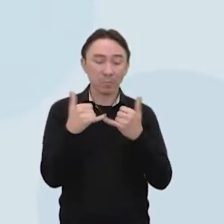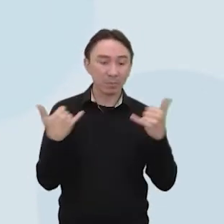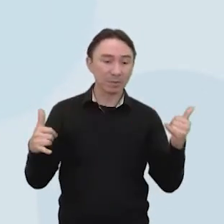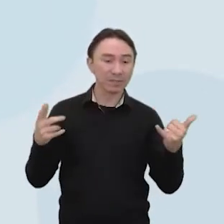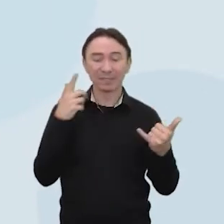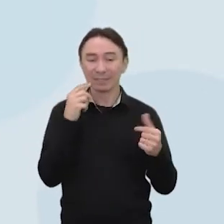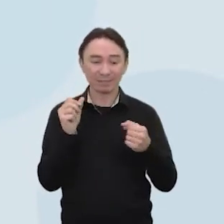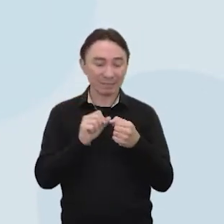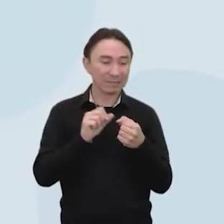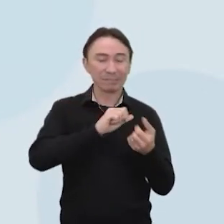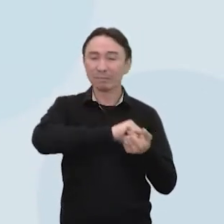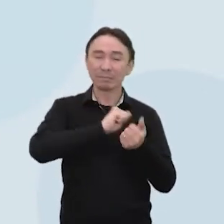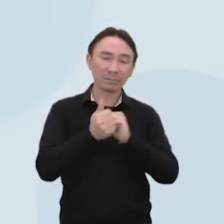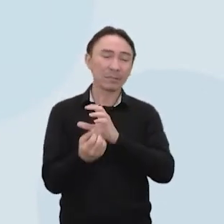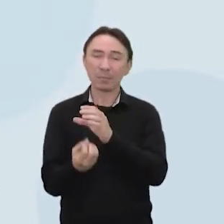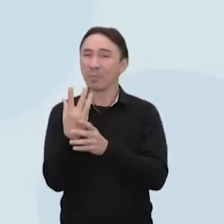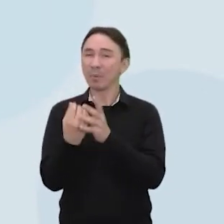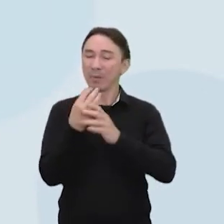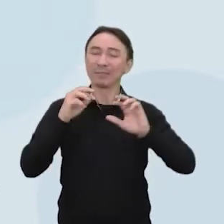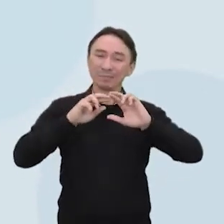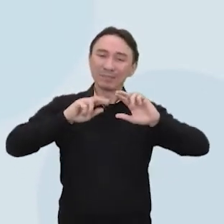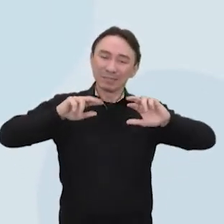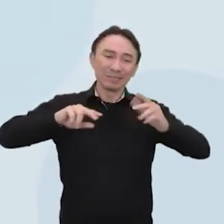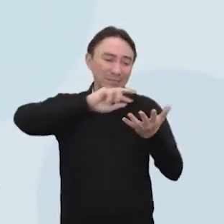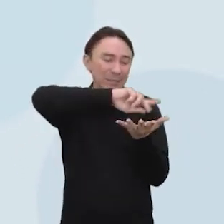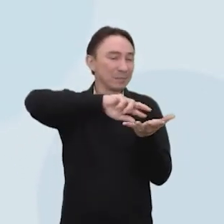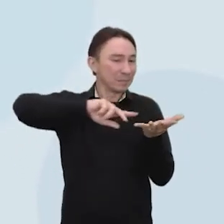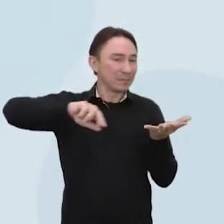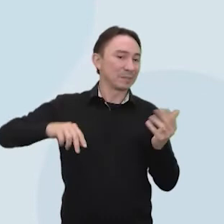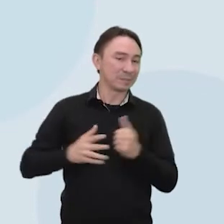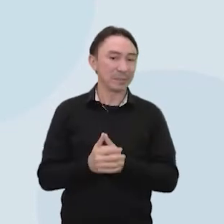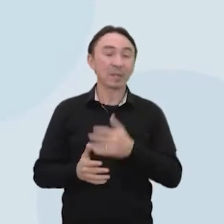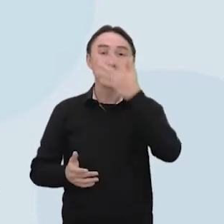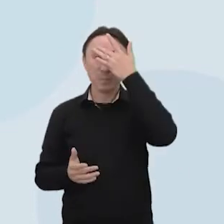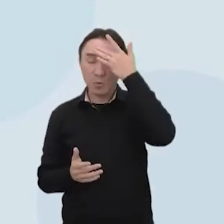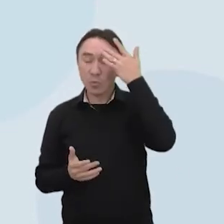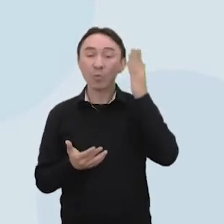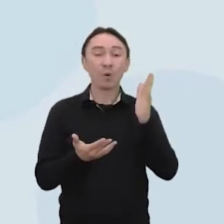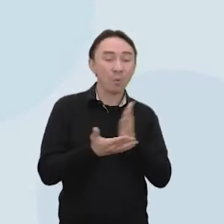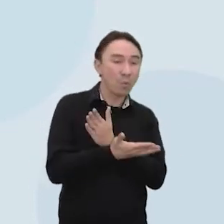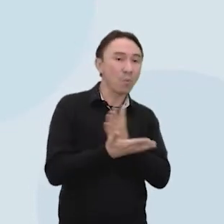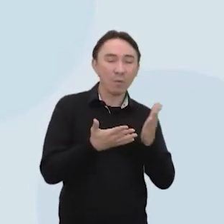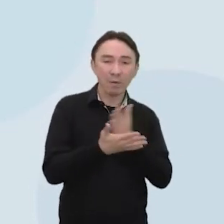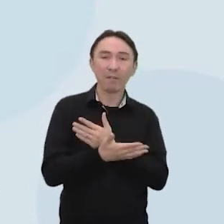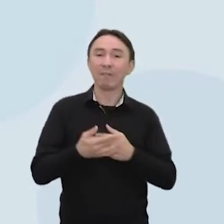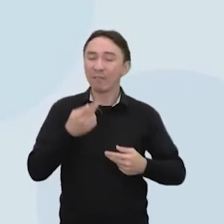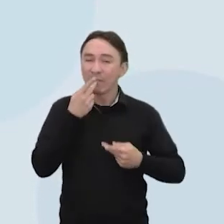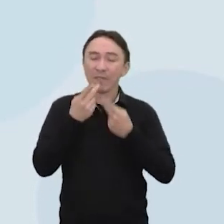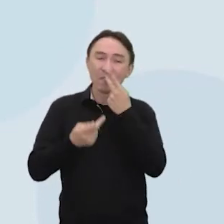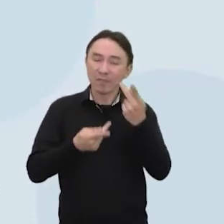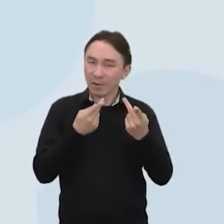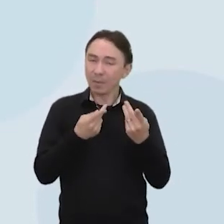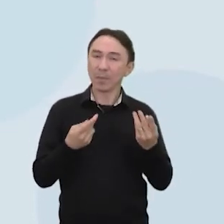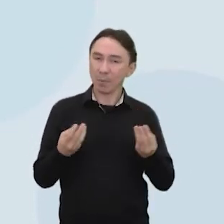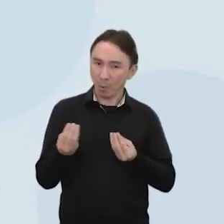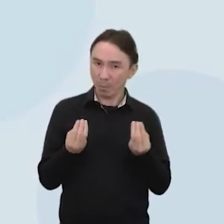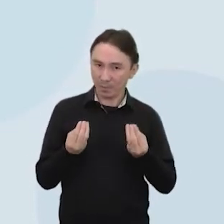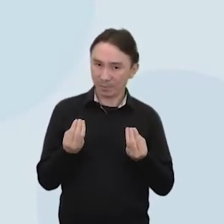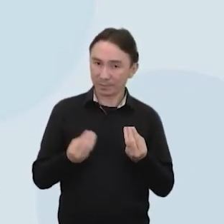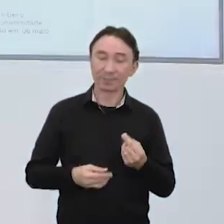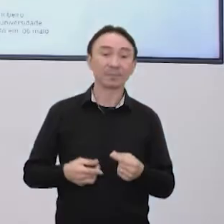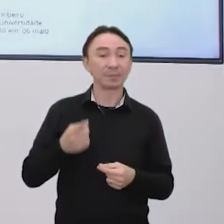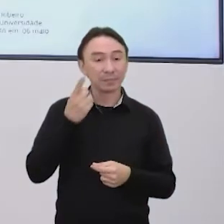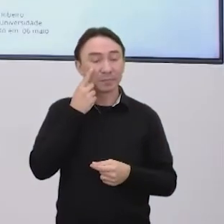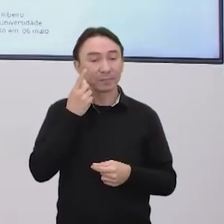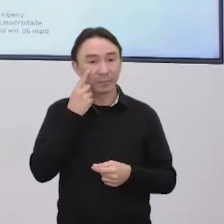reportagem, nós temos aí algumas pessoas falando sobre essas questões, essas produções. Eu vou pedir para o